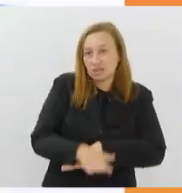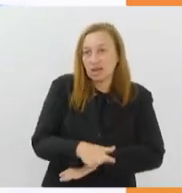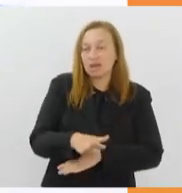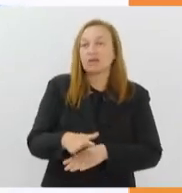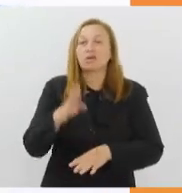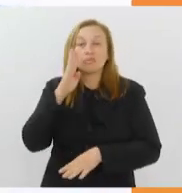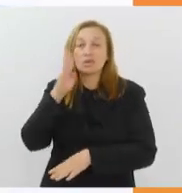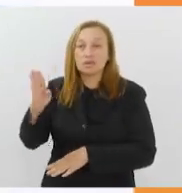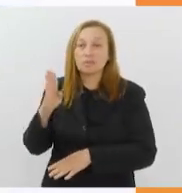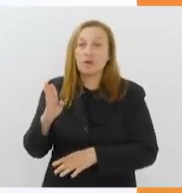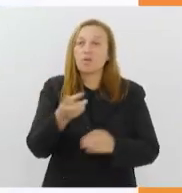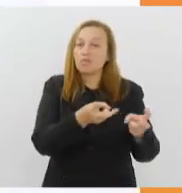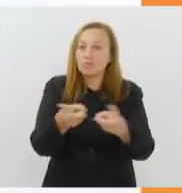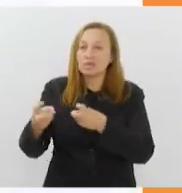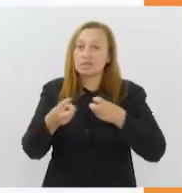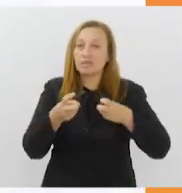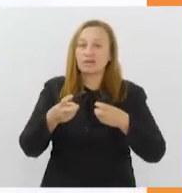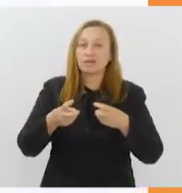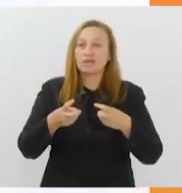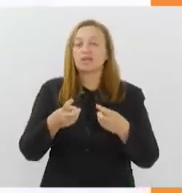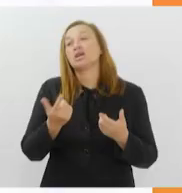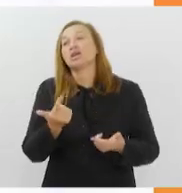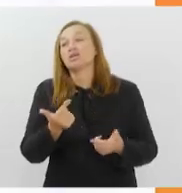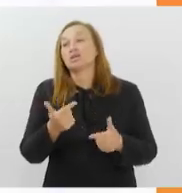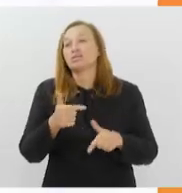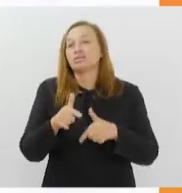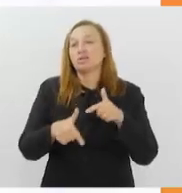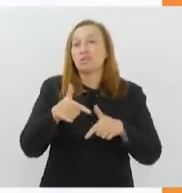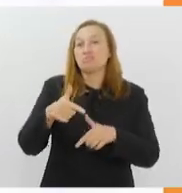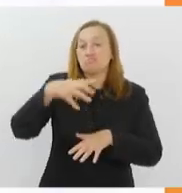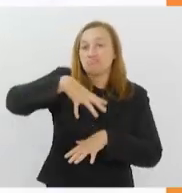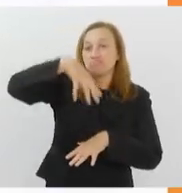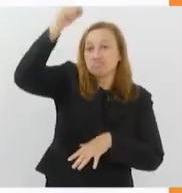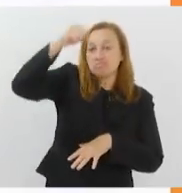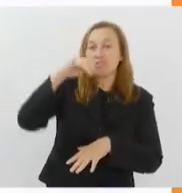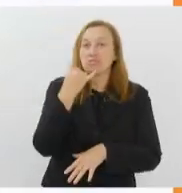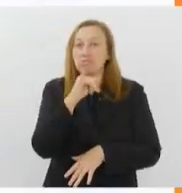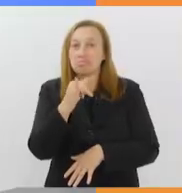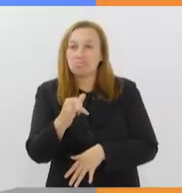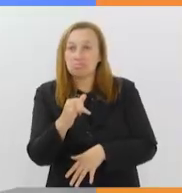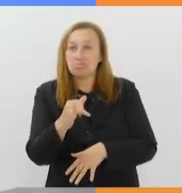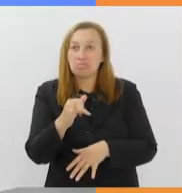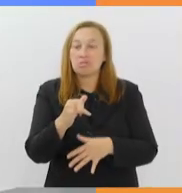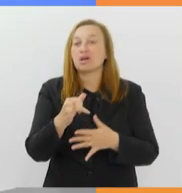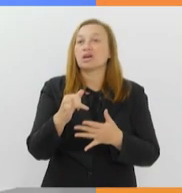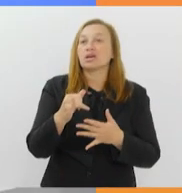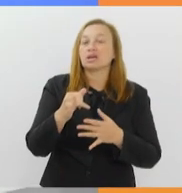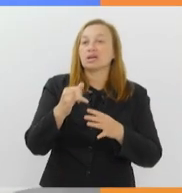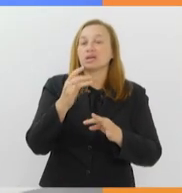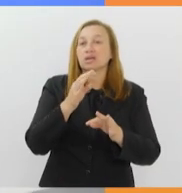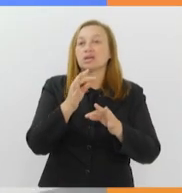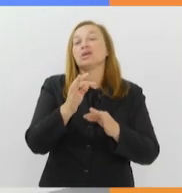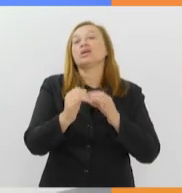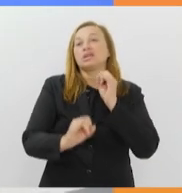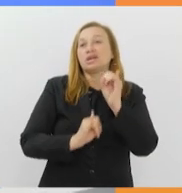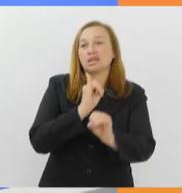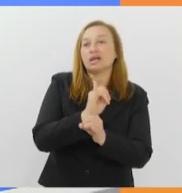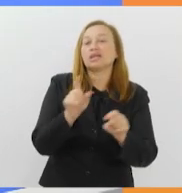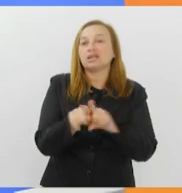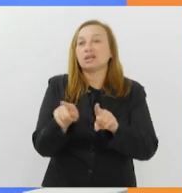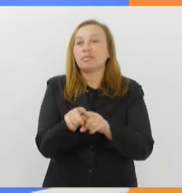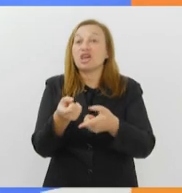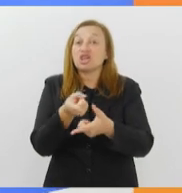ações desse ano se referem a serviços não atendidos de energia, internet e telefonia, além de endividamento com empréstimos